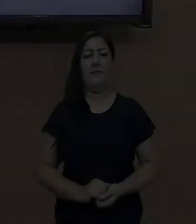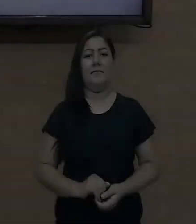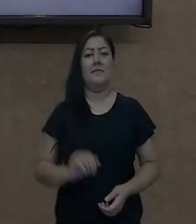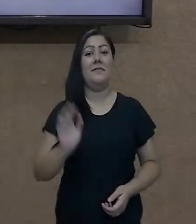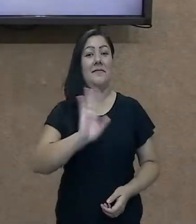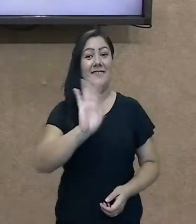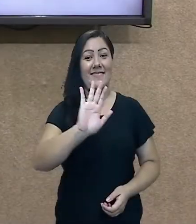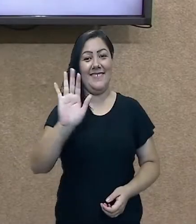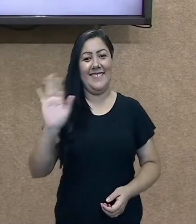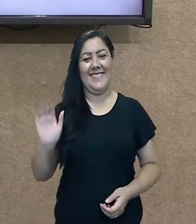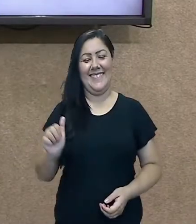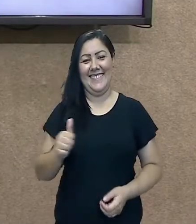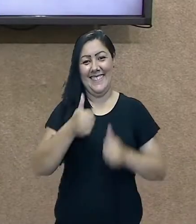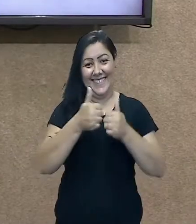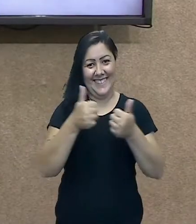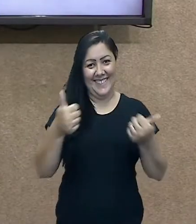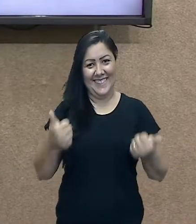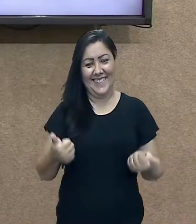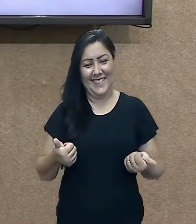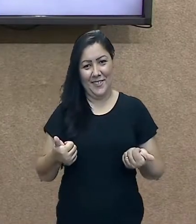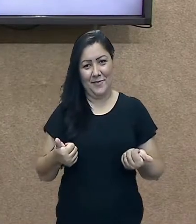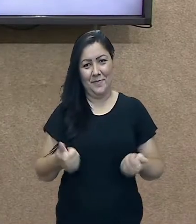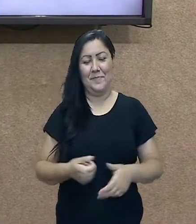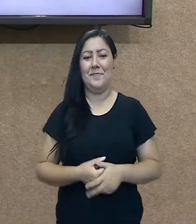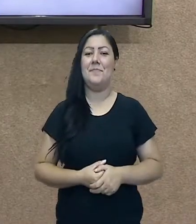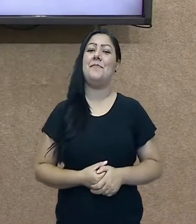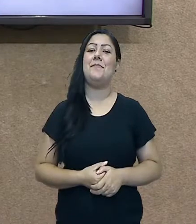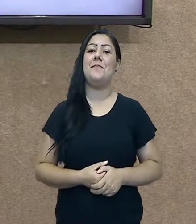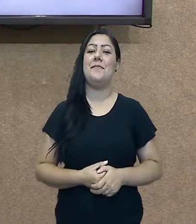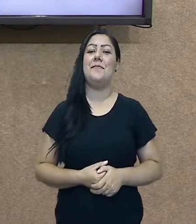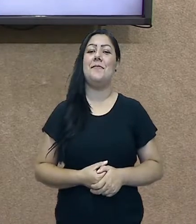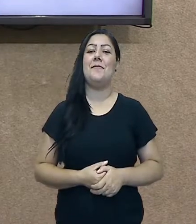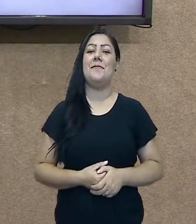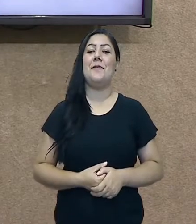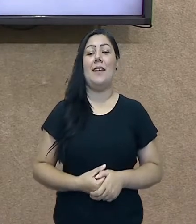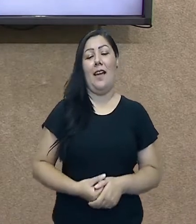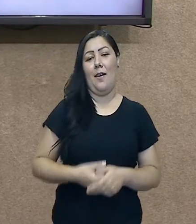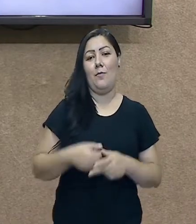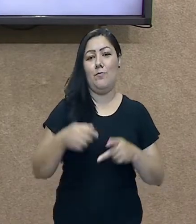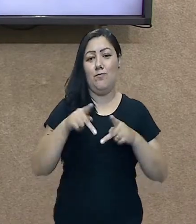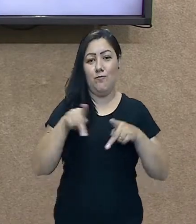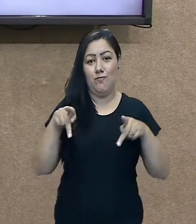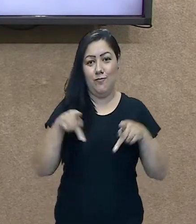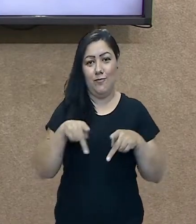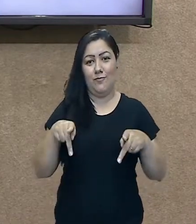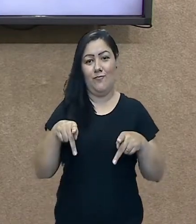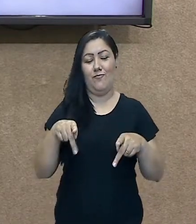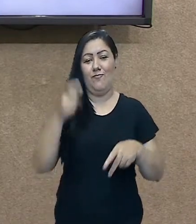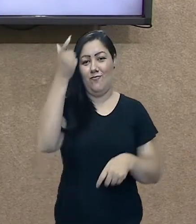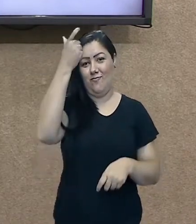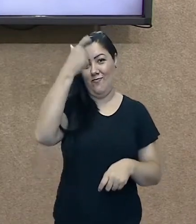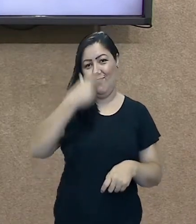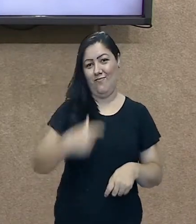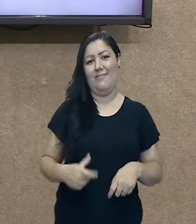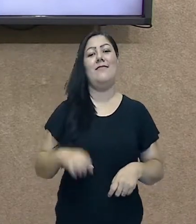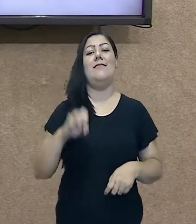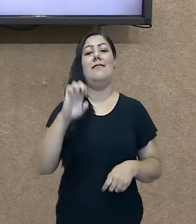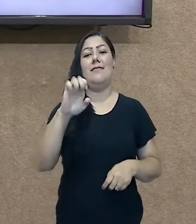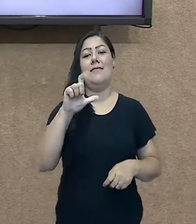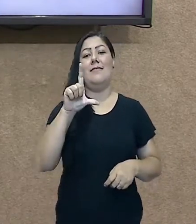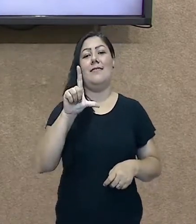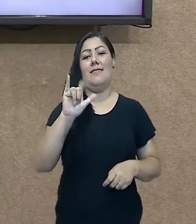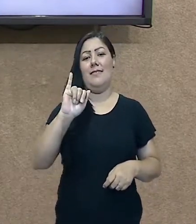Olá estudantes, tudo bem? Eu sou Eliane, sua professora de Geografia.